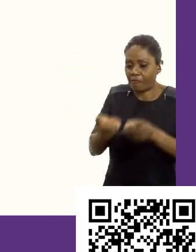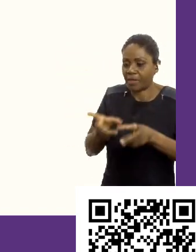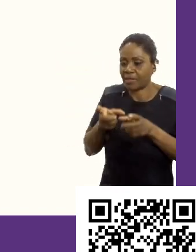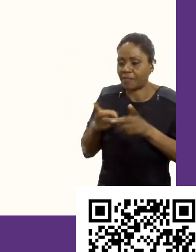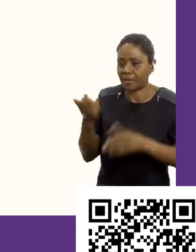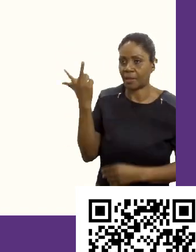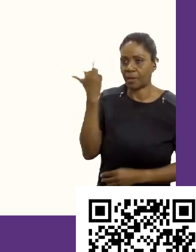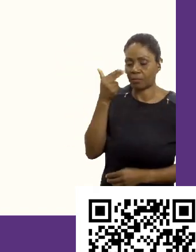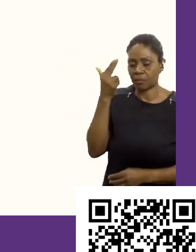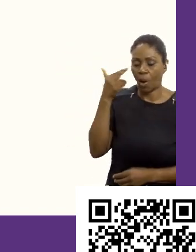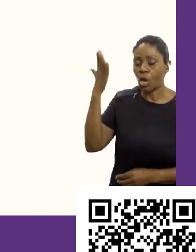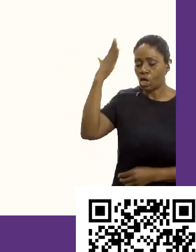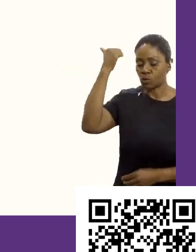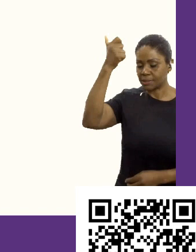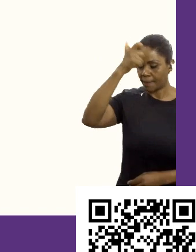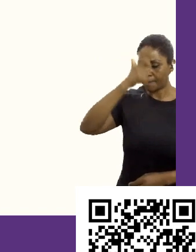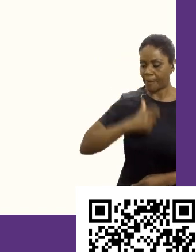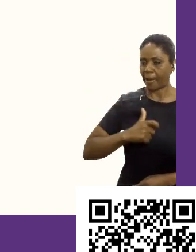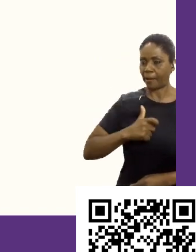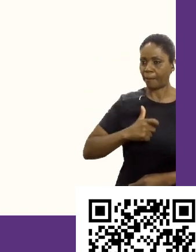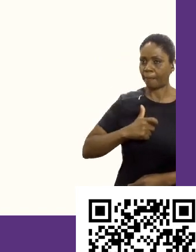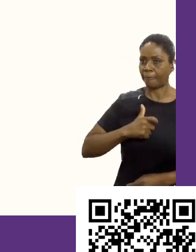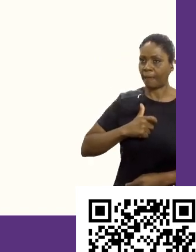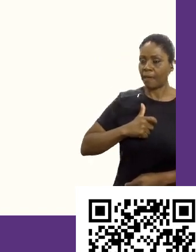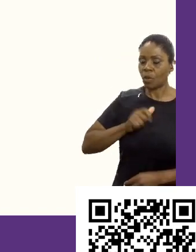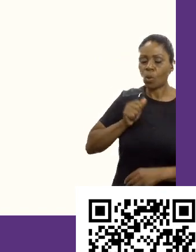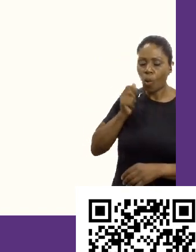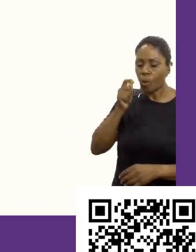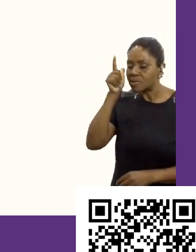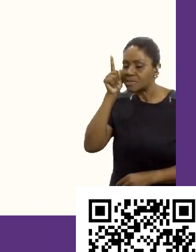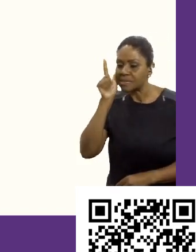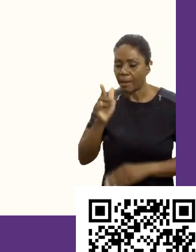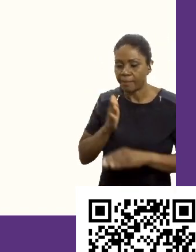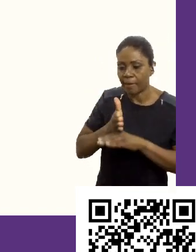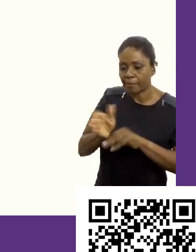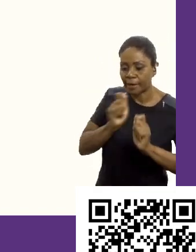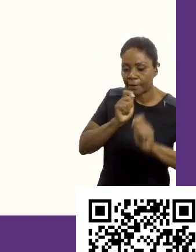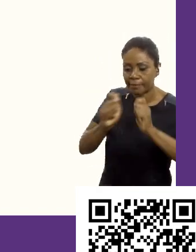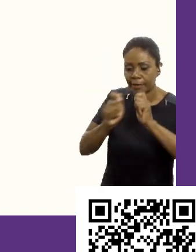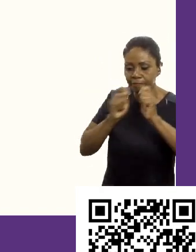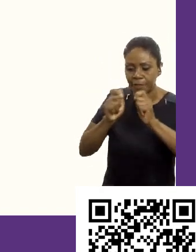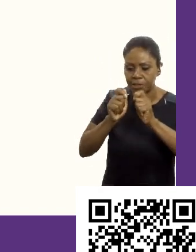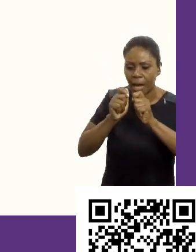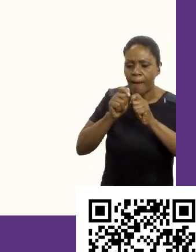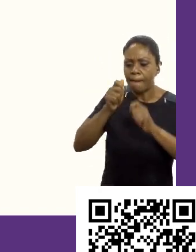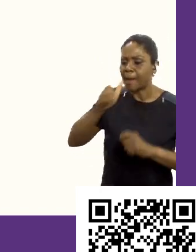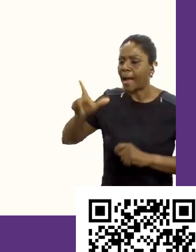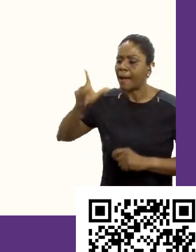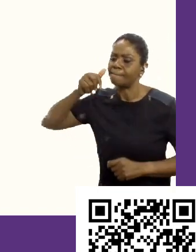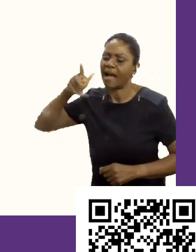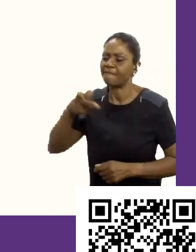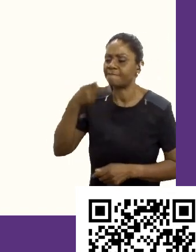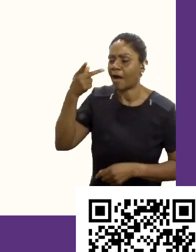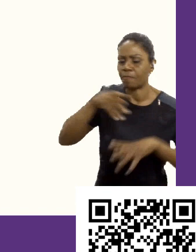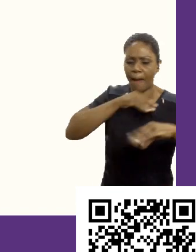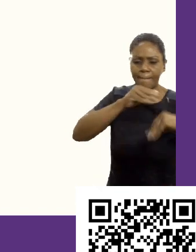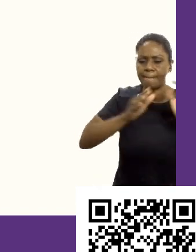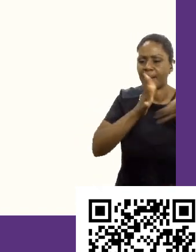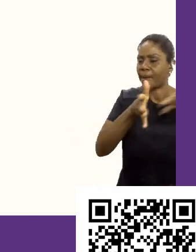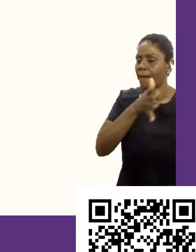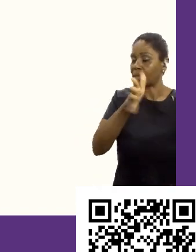Saber se vender. Não passa na entrevista quem foi para a Harvard, voltou, fala cinco mil línguas, fez e aconteceu, girou o mundo.